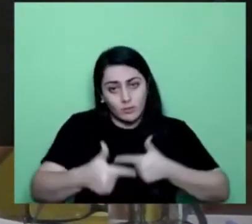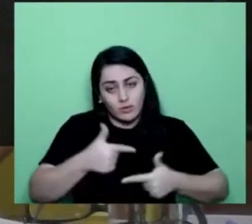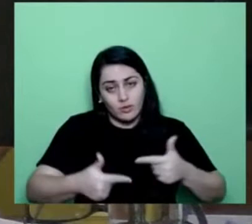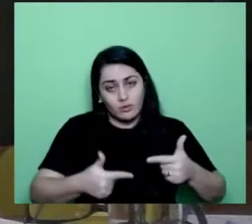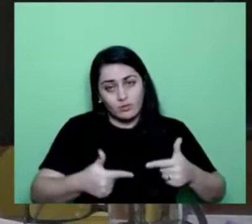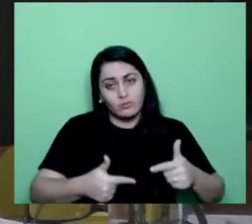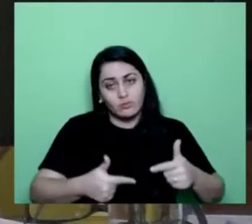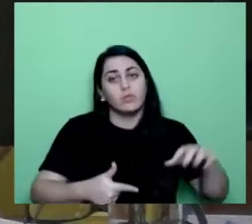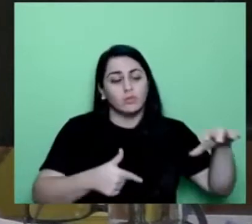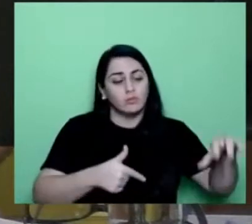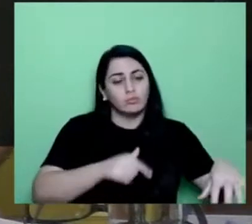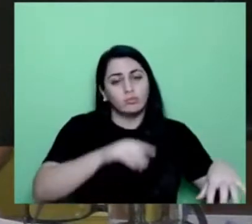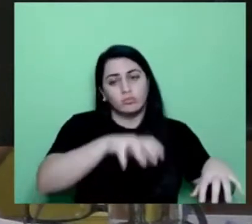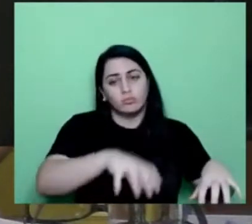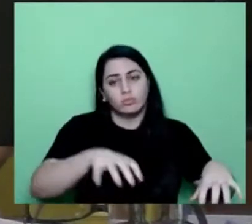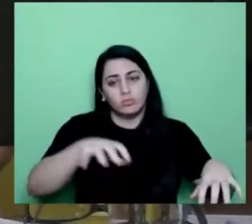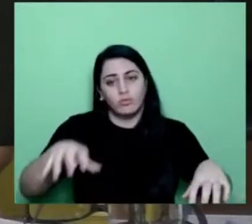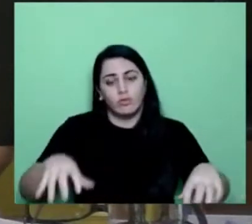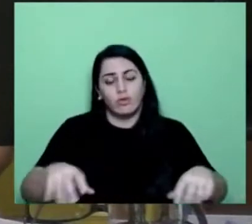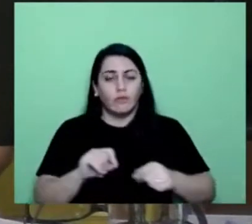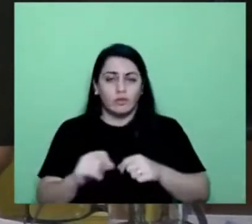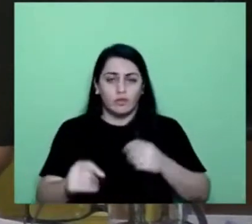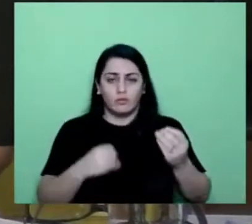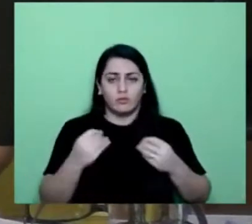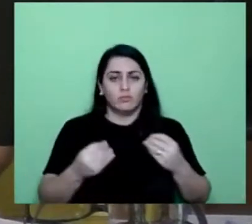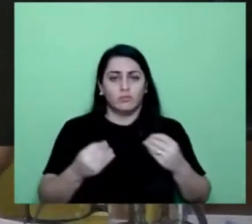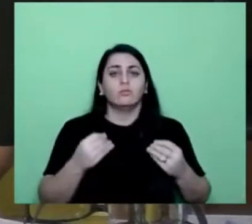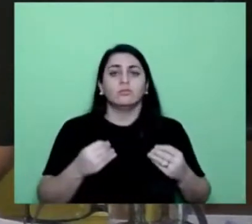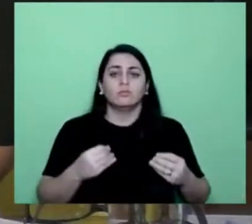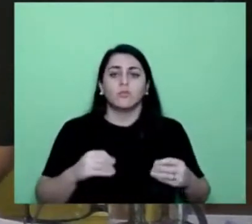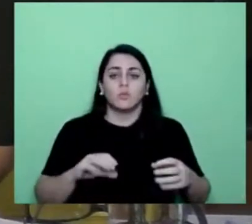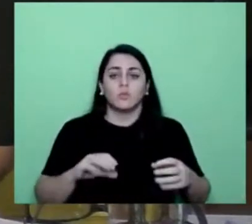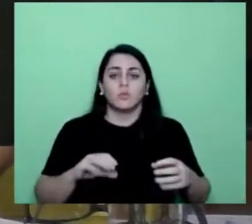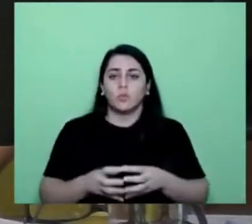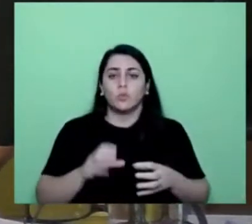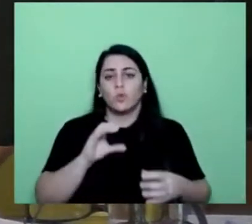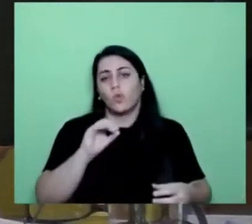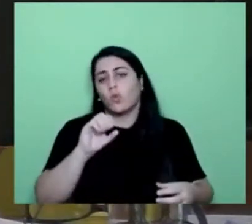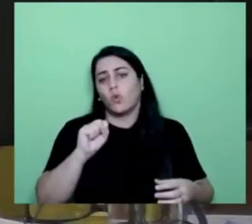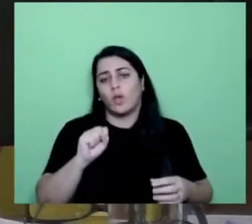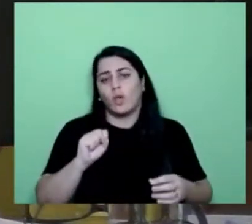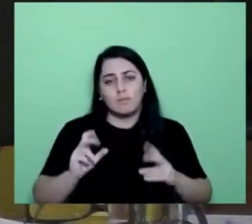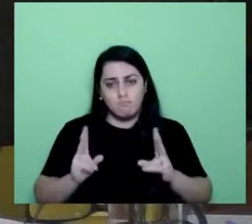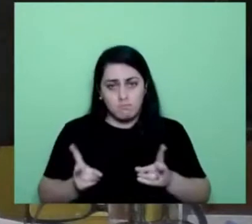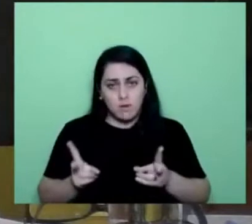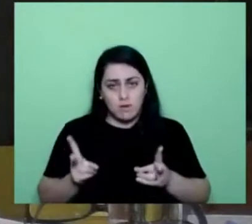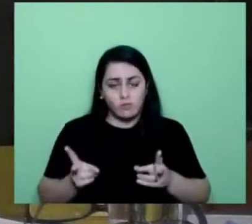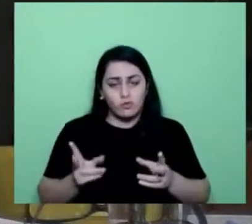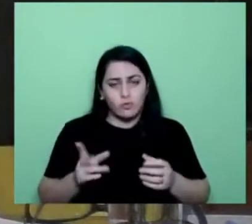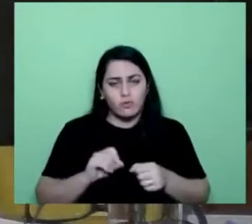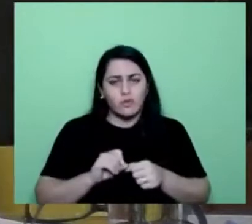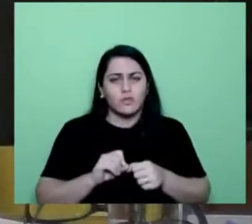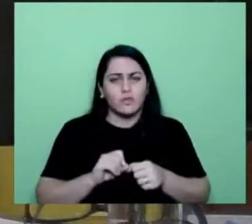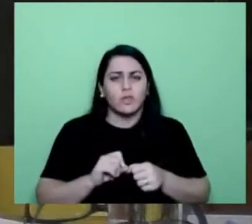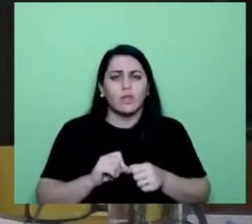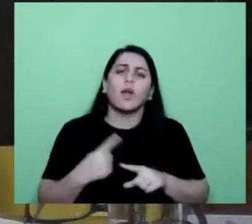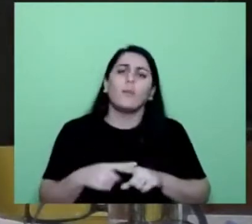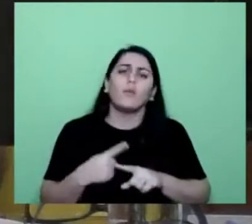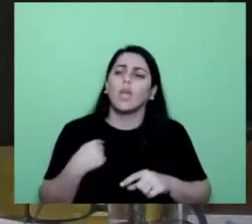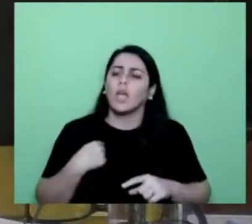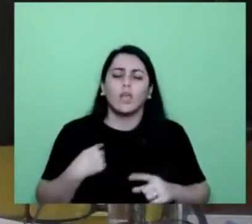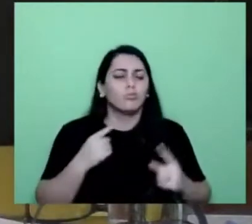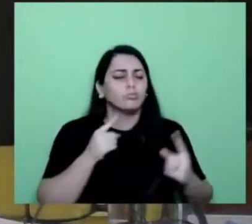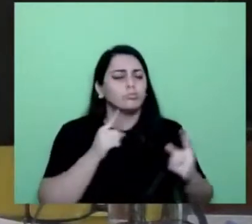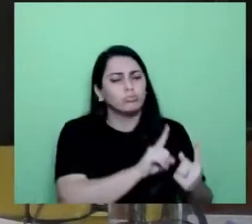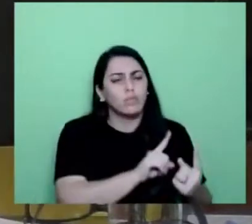núcleo será realizada pela mesma organização social. Por quê, gente? Ah, eu abordo. Ah, o outro abriga.